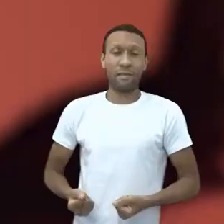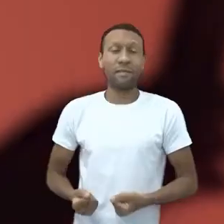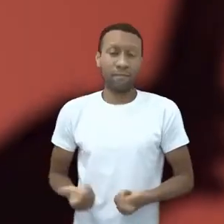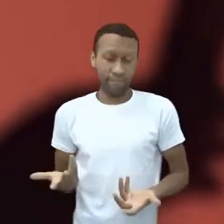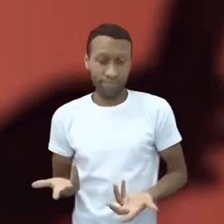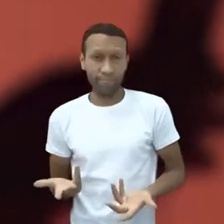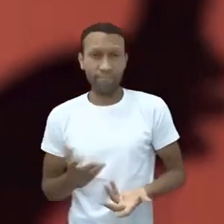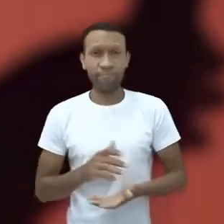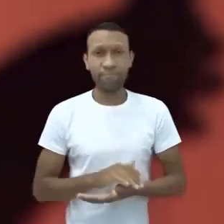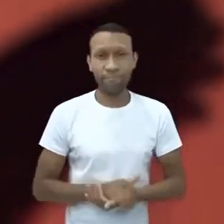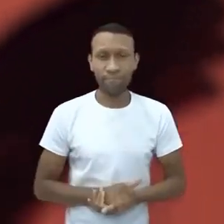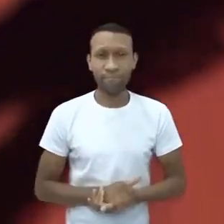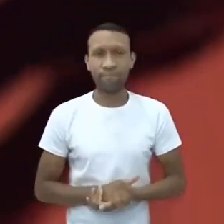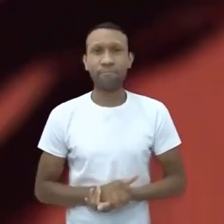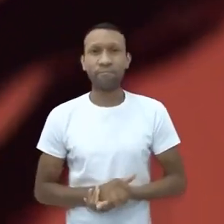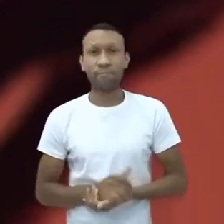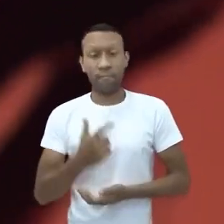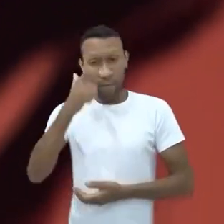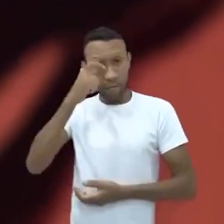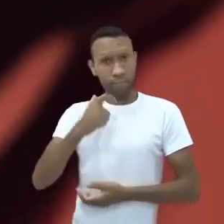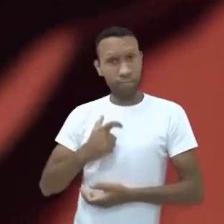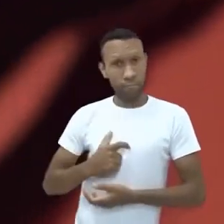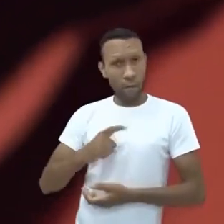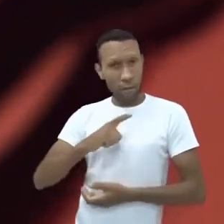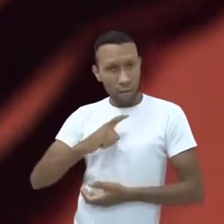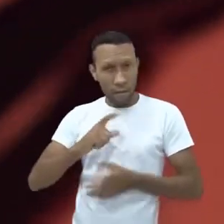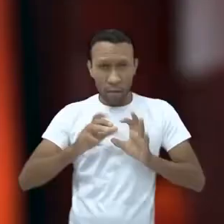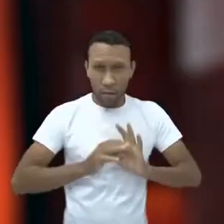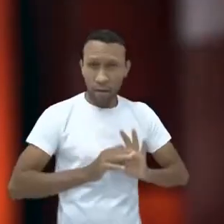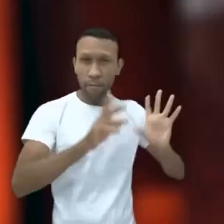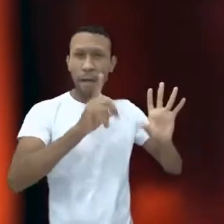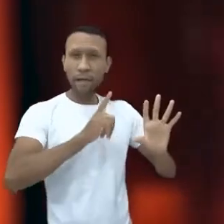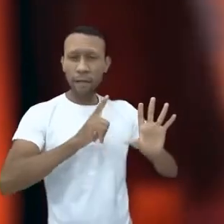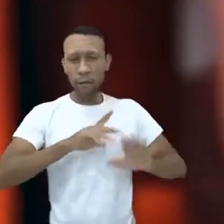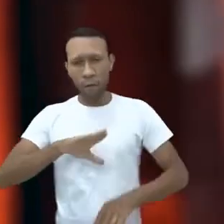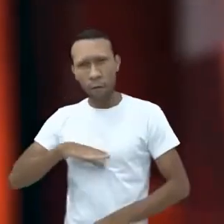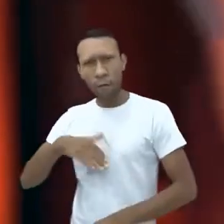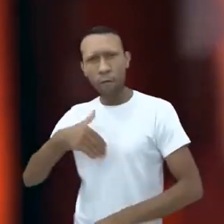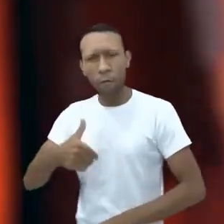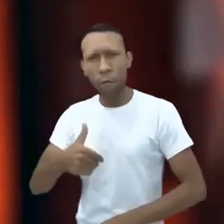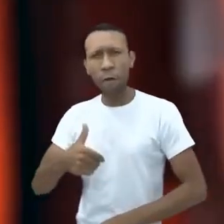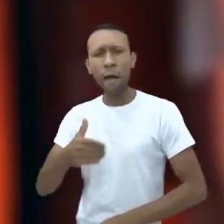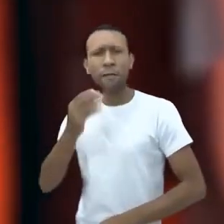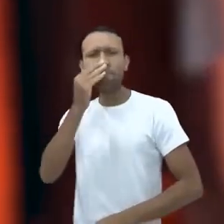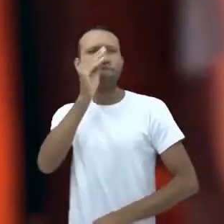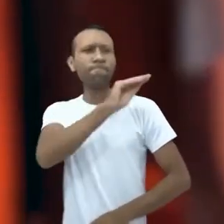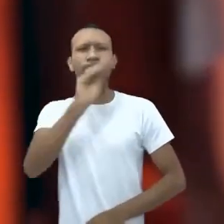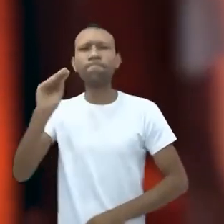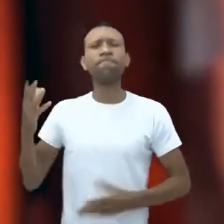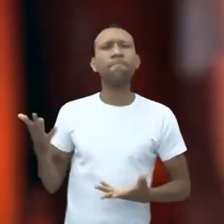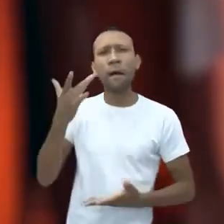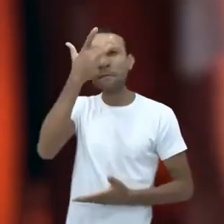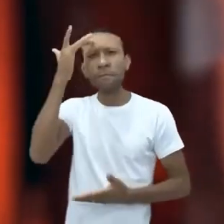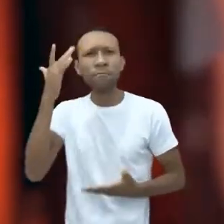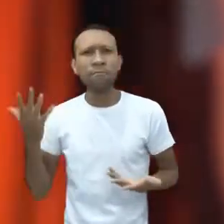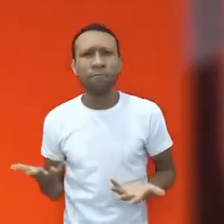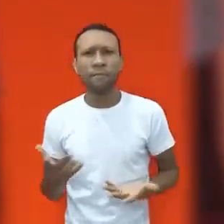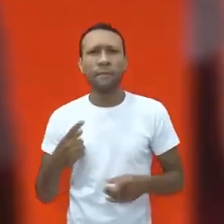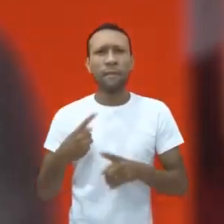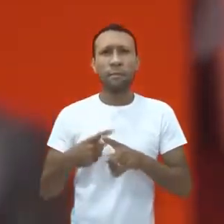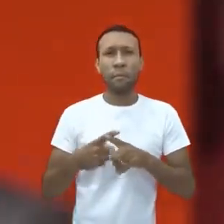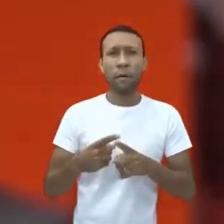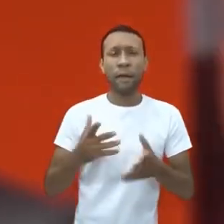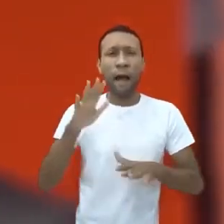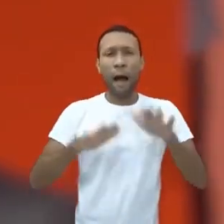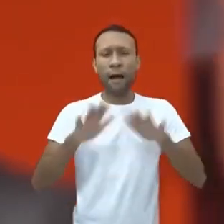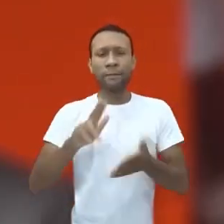destrinchando aquelas notícias que viralizam na internet, que viram discussões gigantes nas redes sociais, mas que ninguém sabe exatamente do que